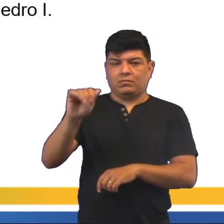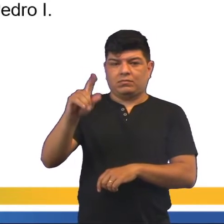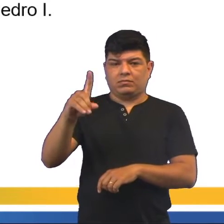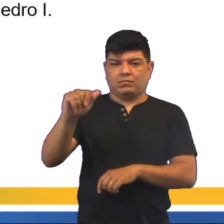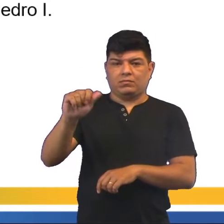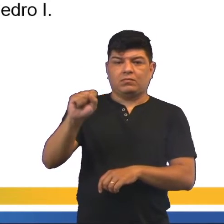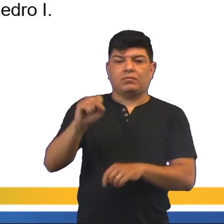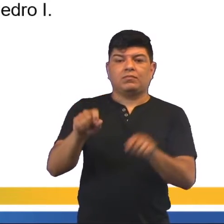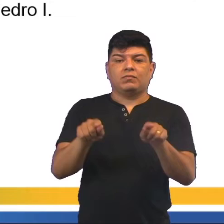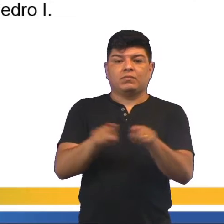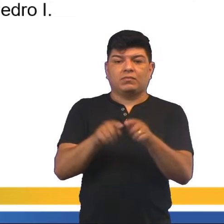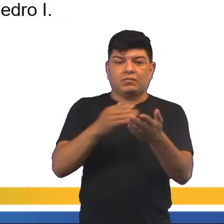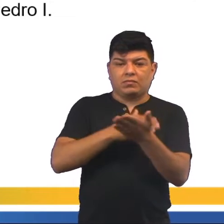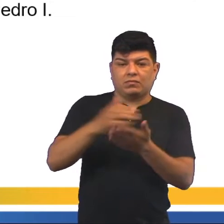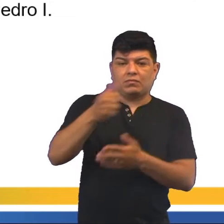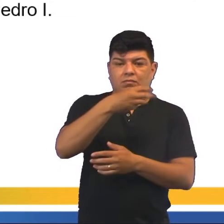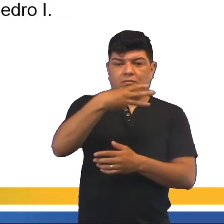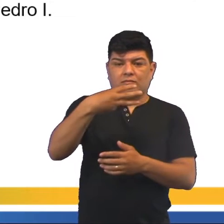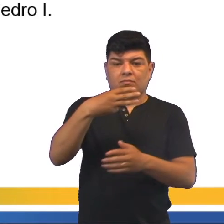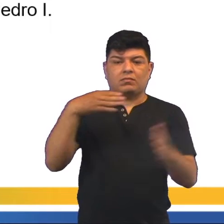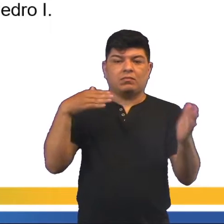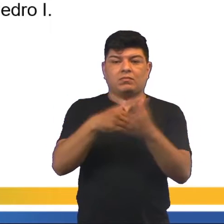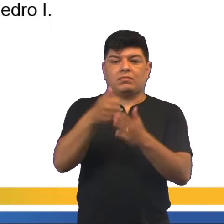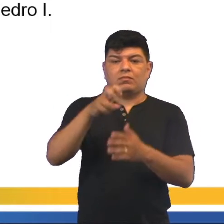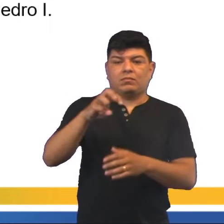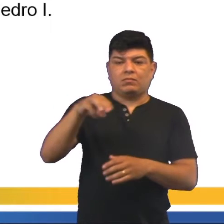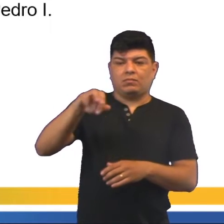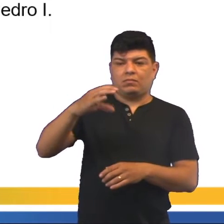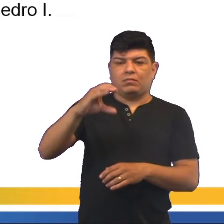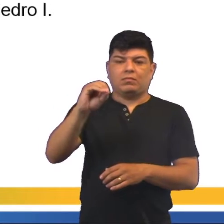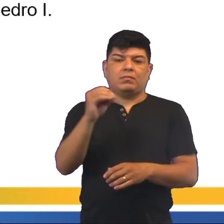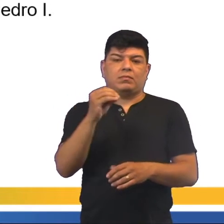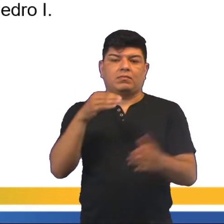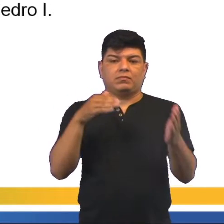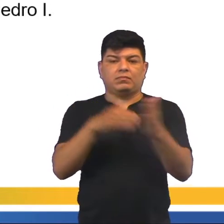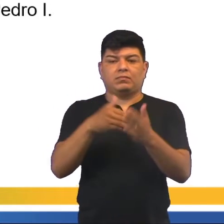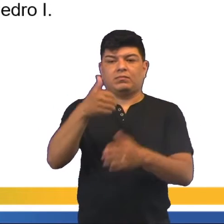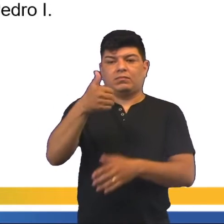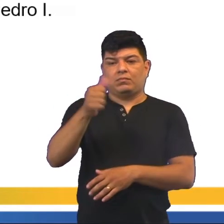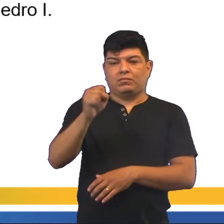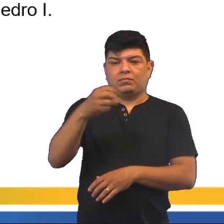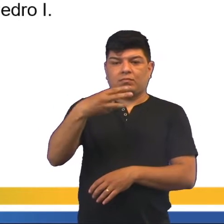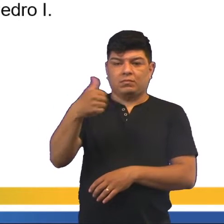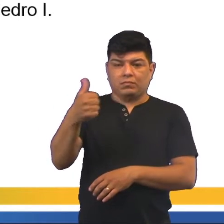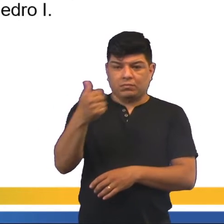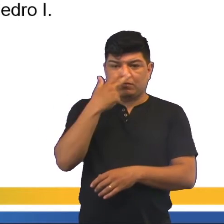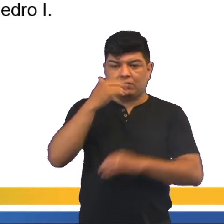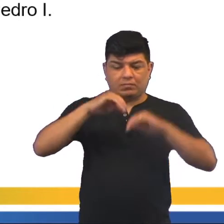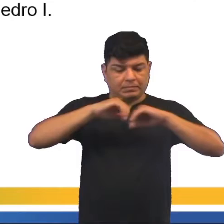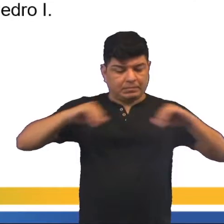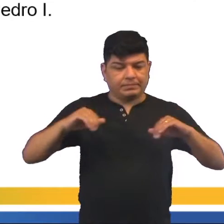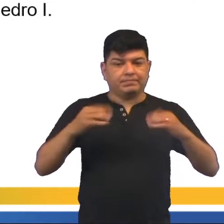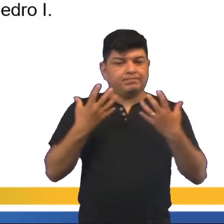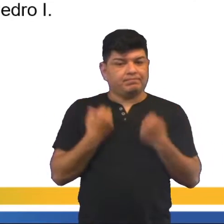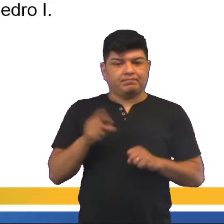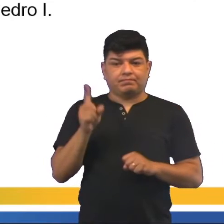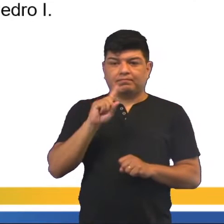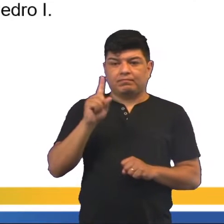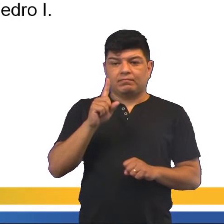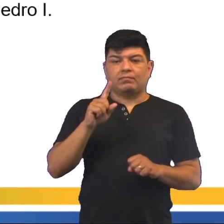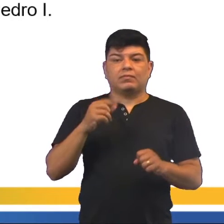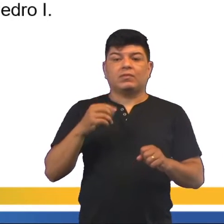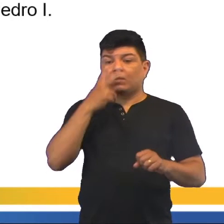a 15 de março de 1881. Onde os portugueses que não apoiavam a separação de Brasil e Portugal e os